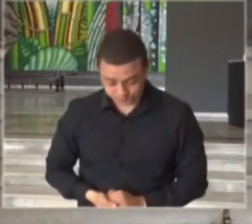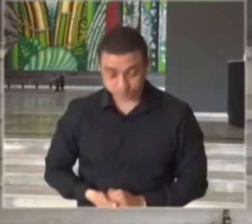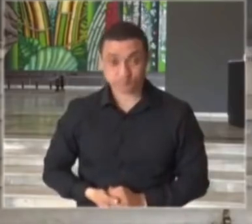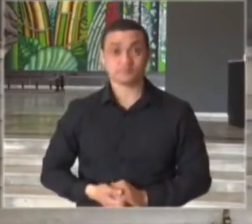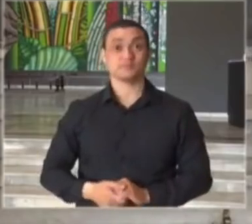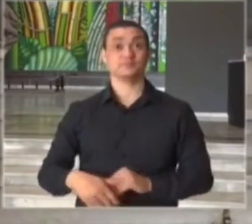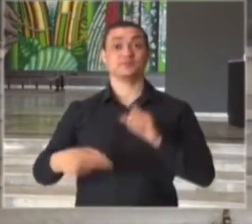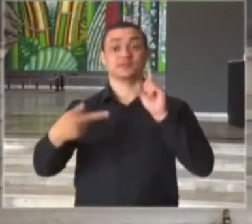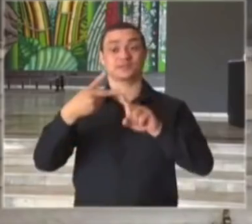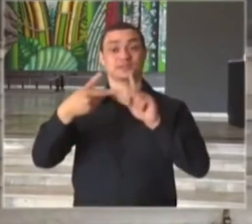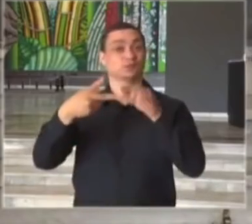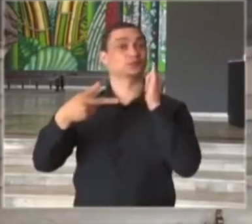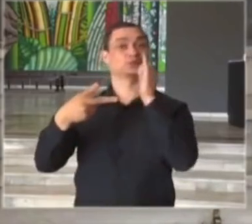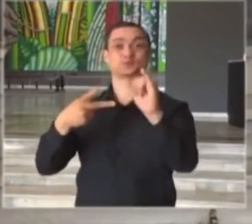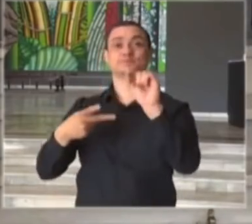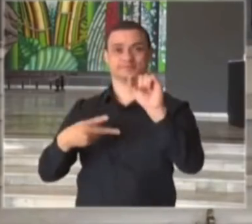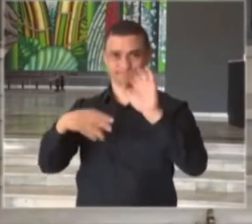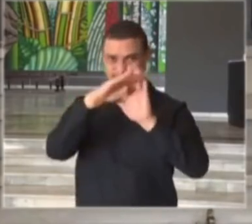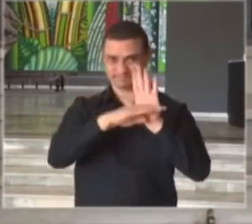Segunda informação,